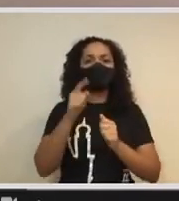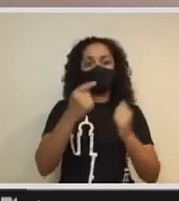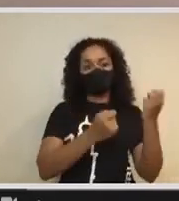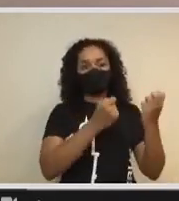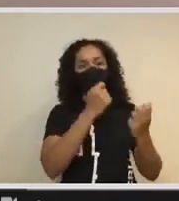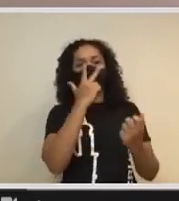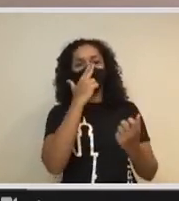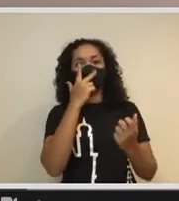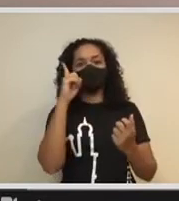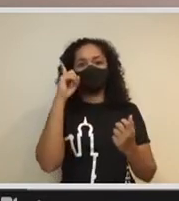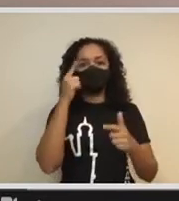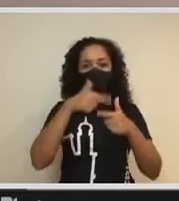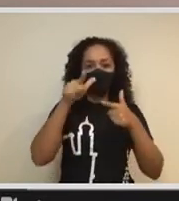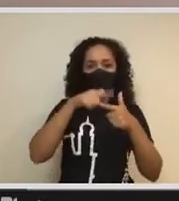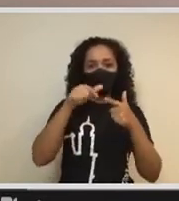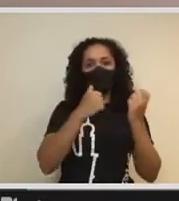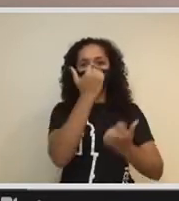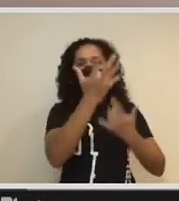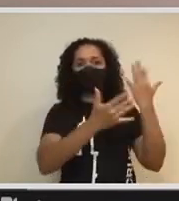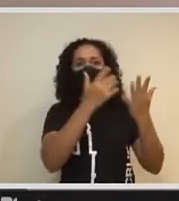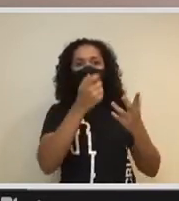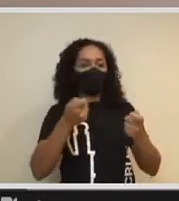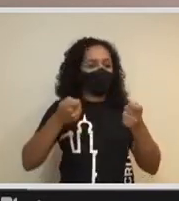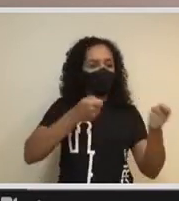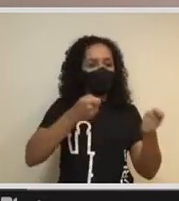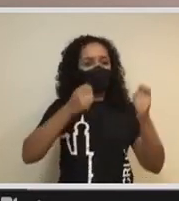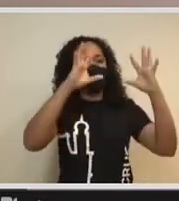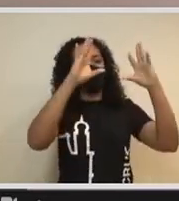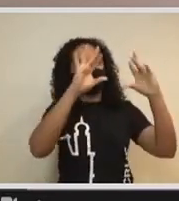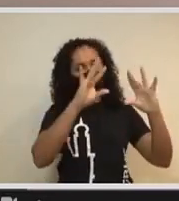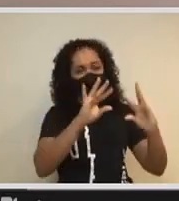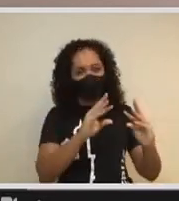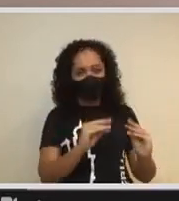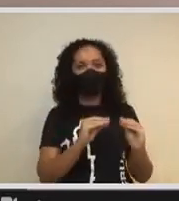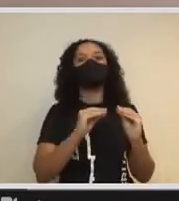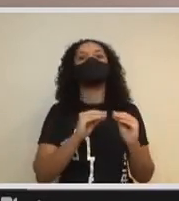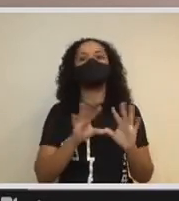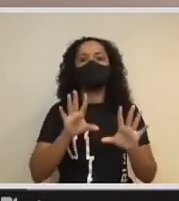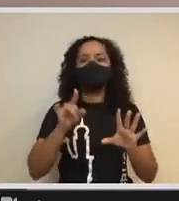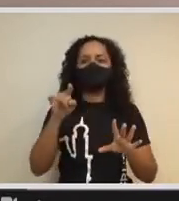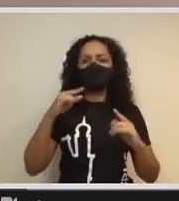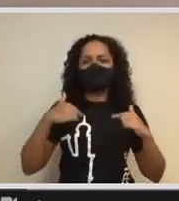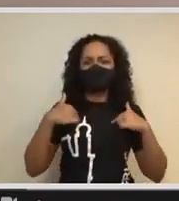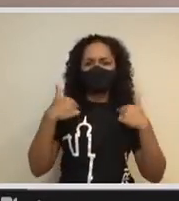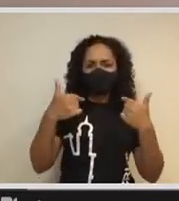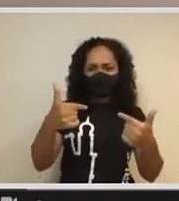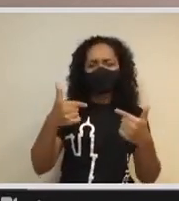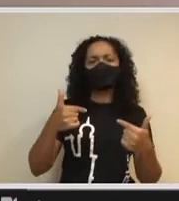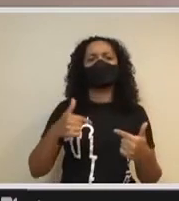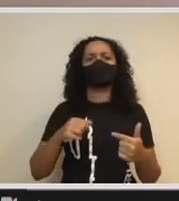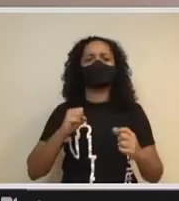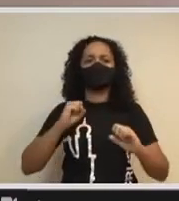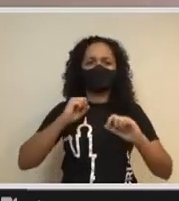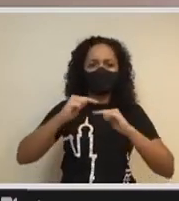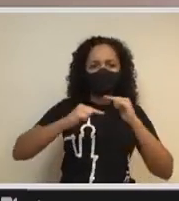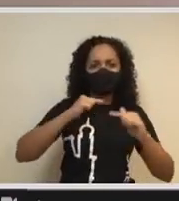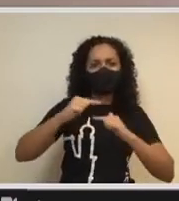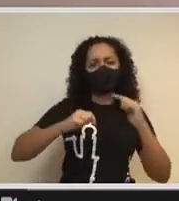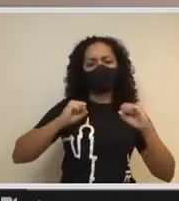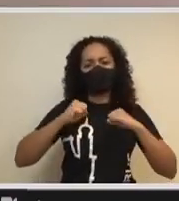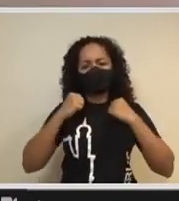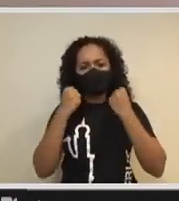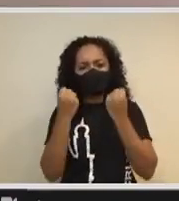que a gente não consegue elencar, mas sempre com muita dedicação, além de ter coordenado